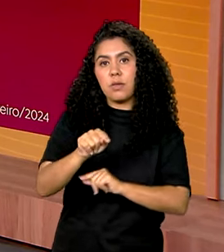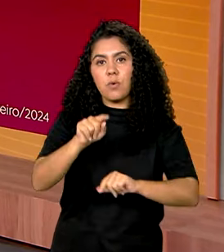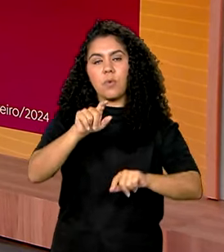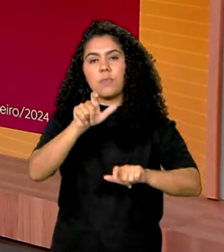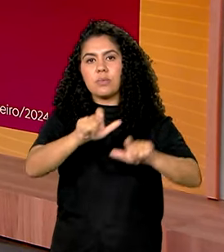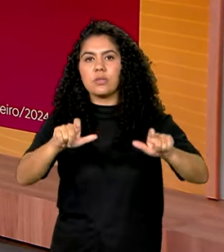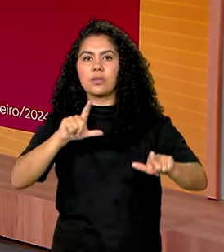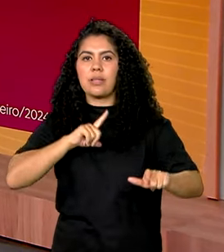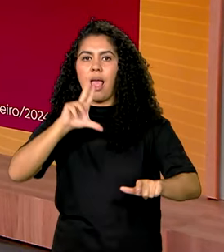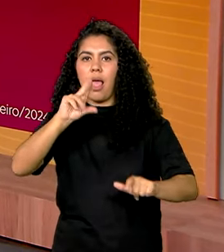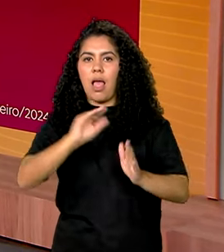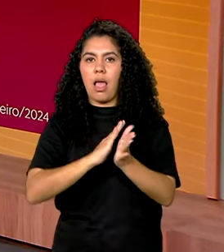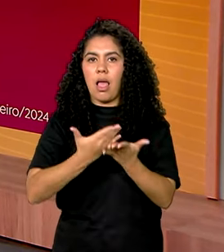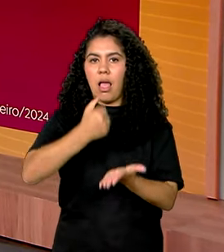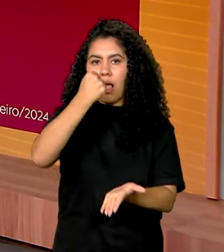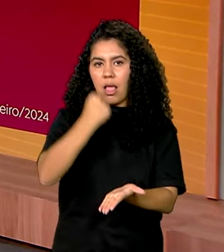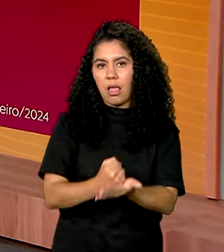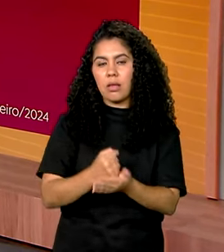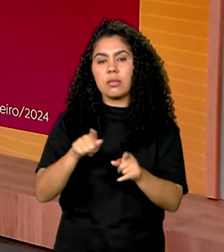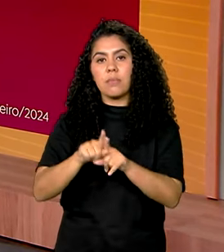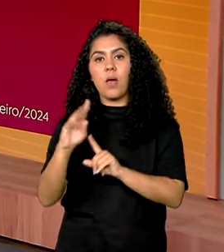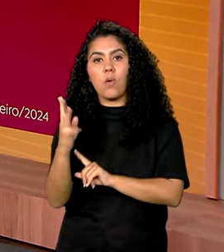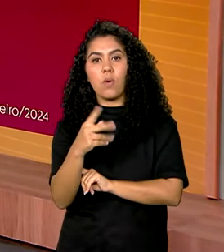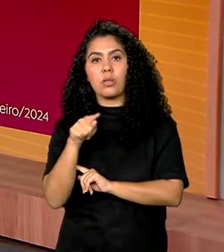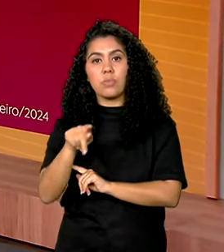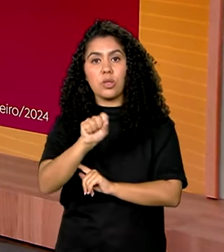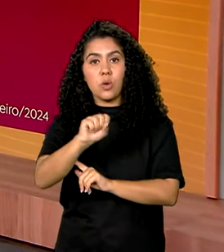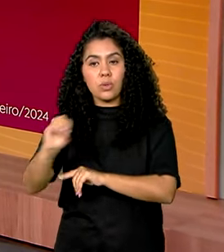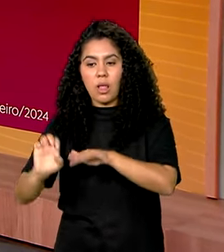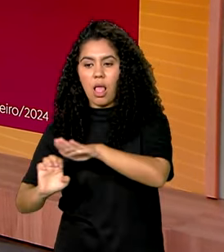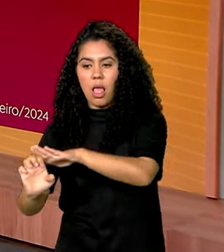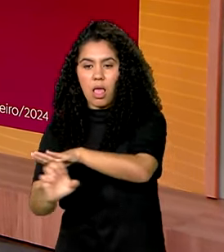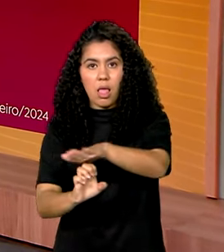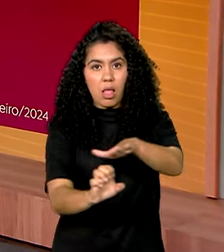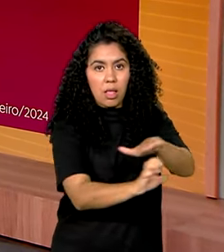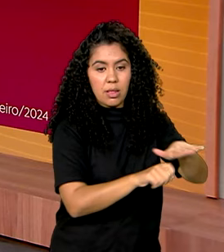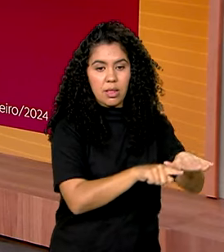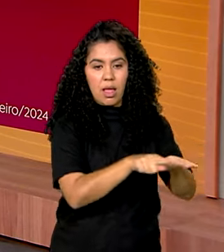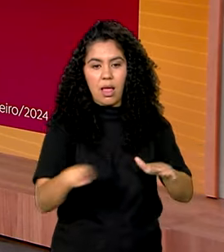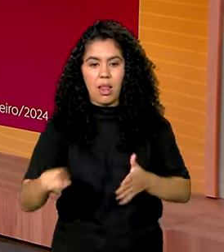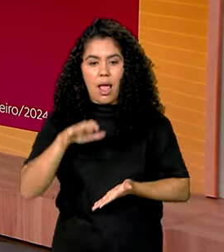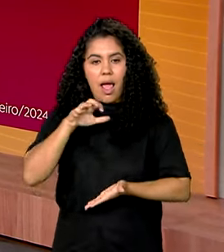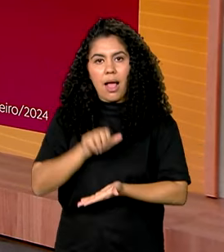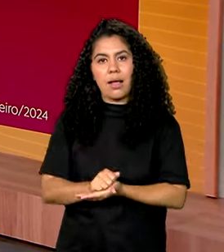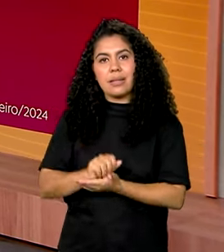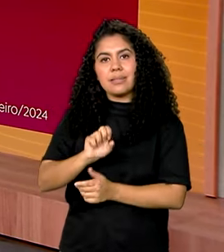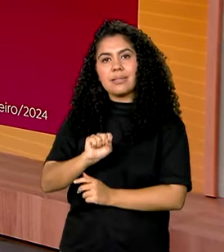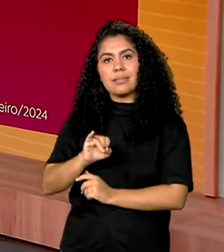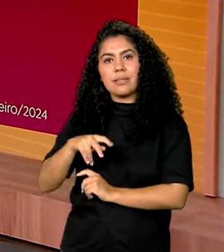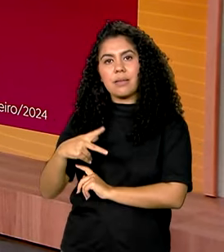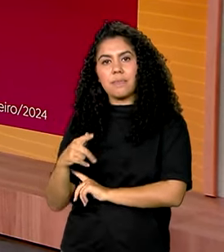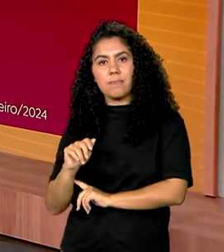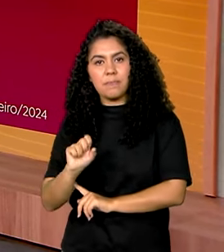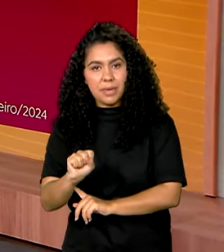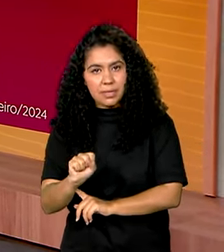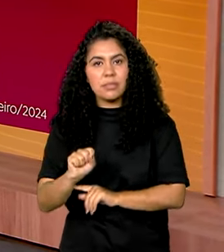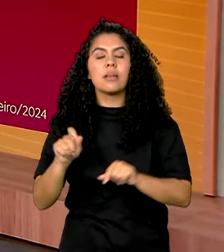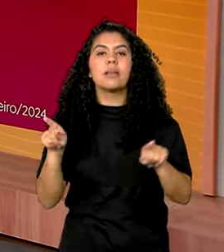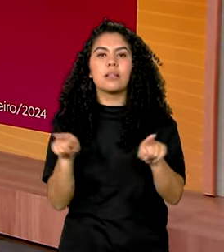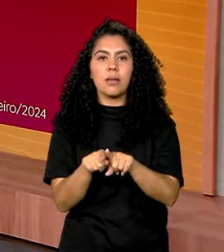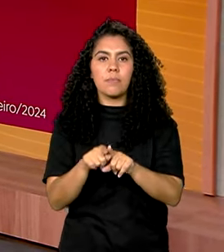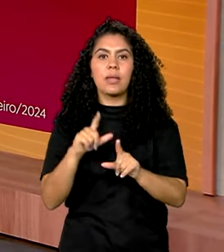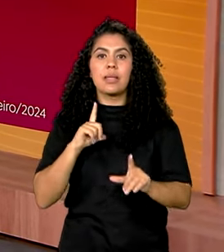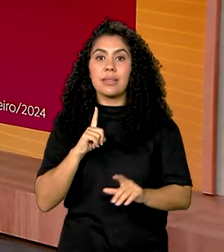assinada. 4 mil e 800 empresas do município estão inscritas no Simples Nacional. E a cidade tem nada menos que